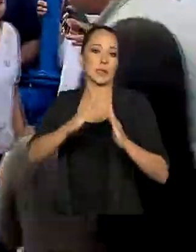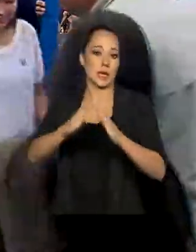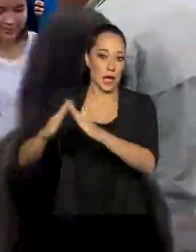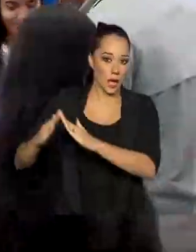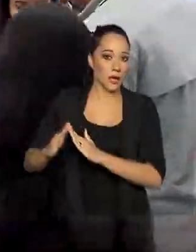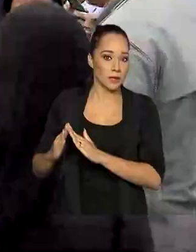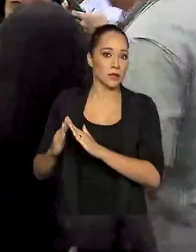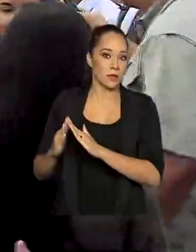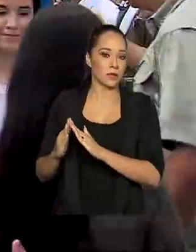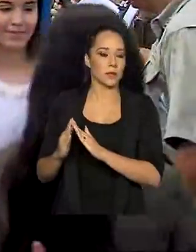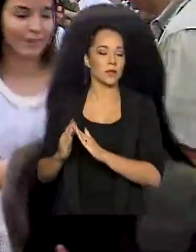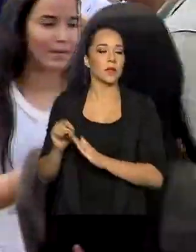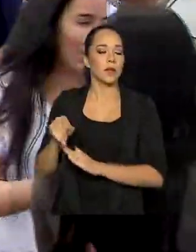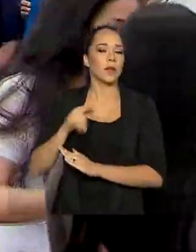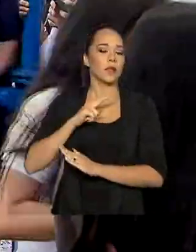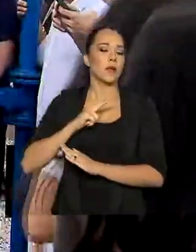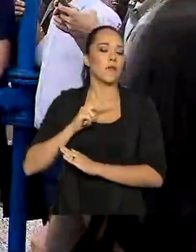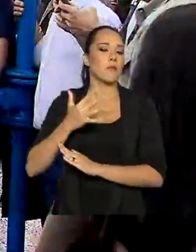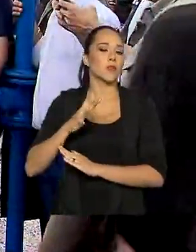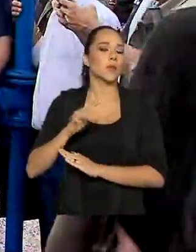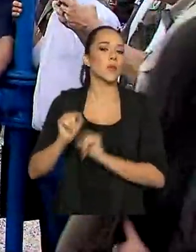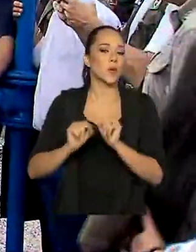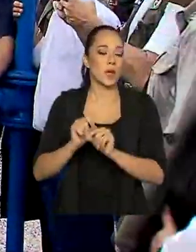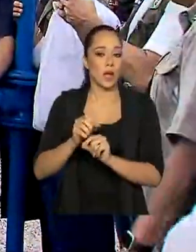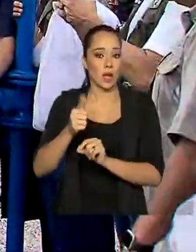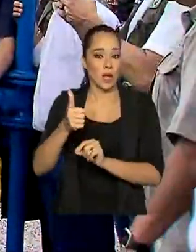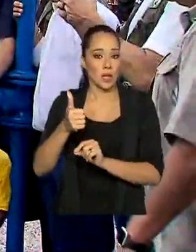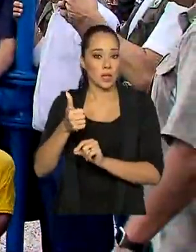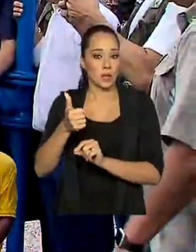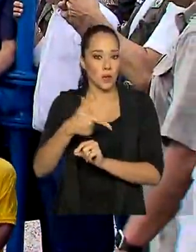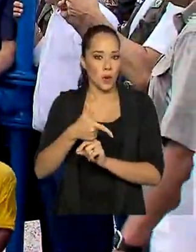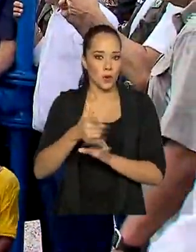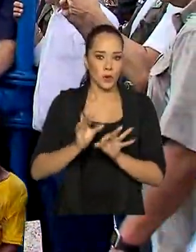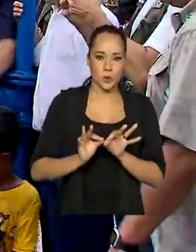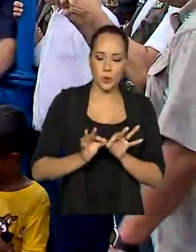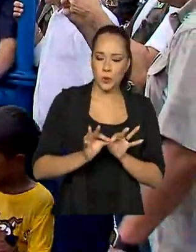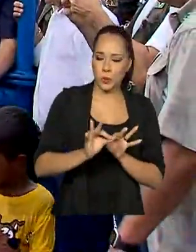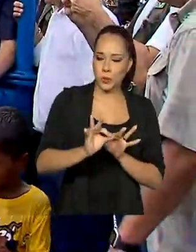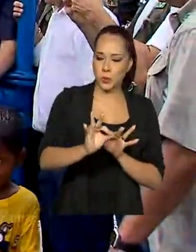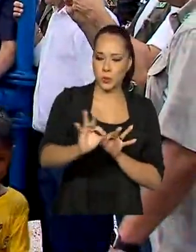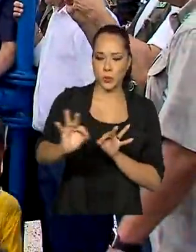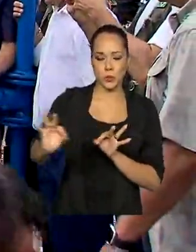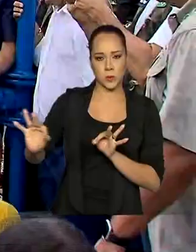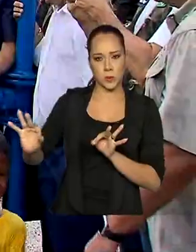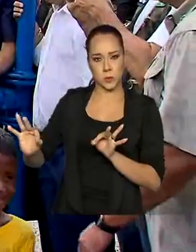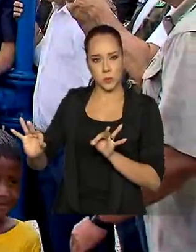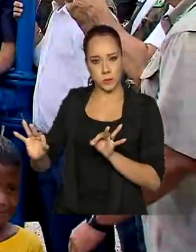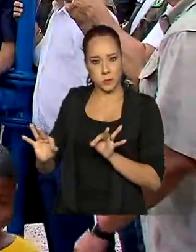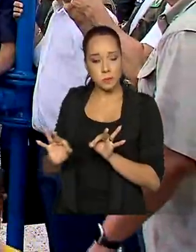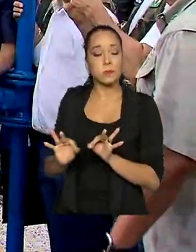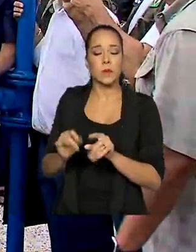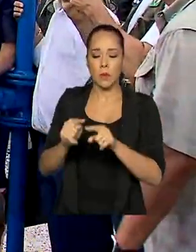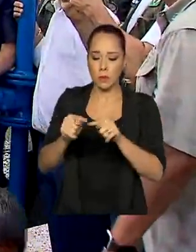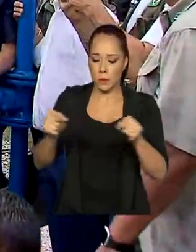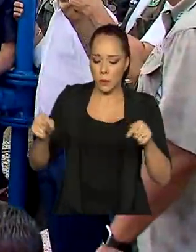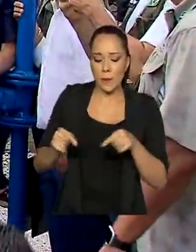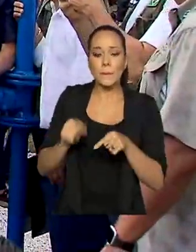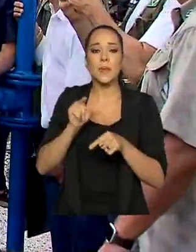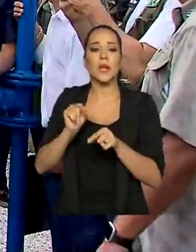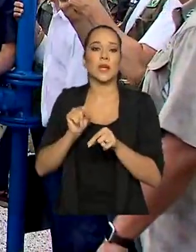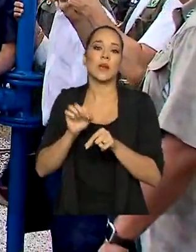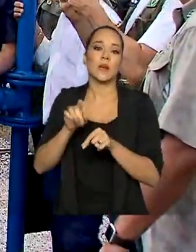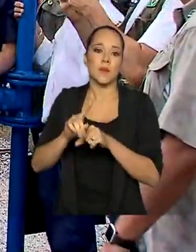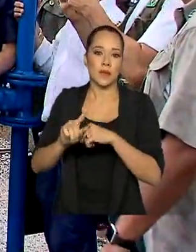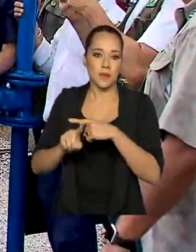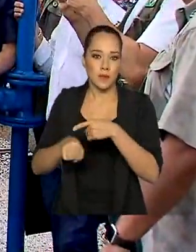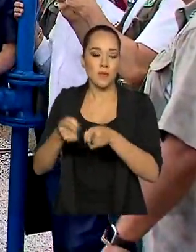uma adutora com aproximadamente 12 quilômetros de extensão, para então ser colocada na